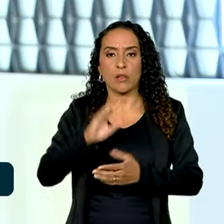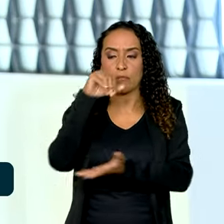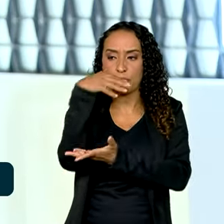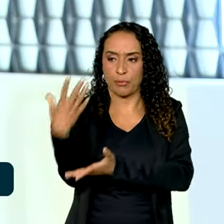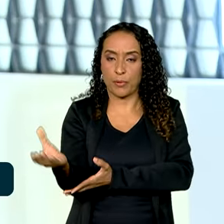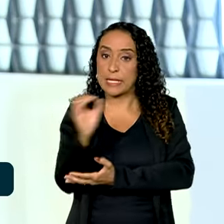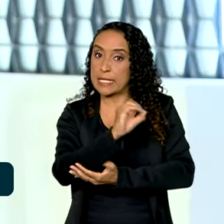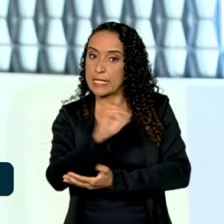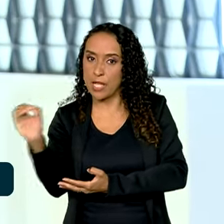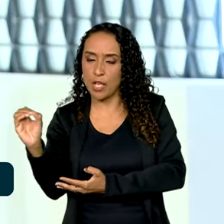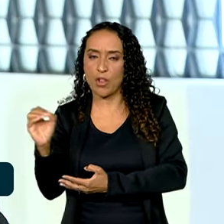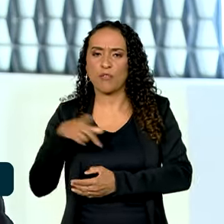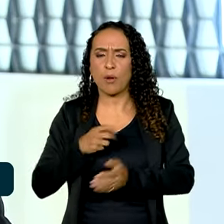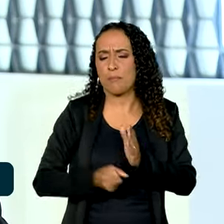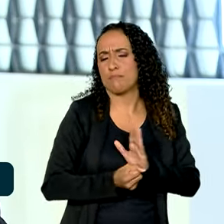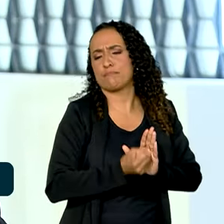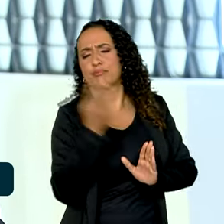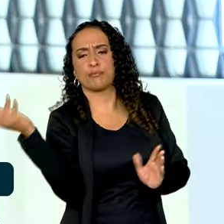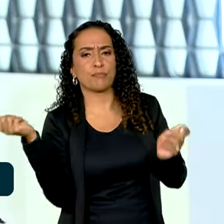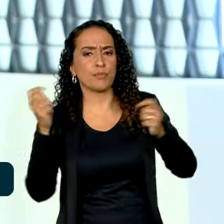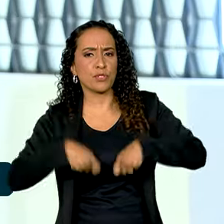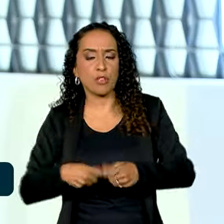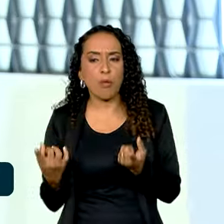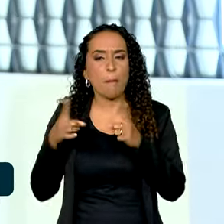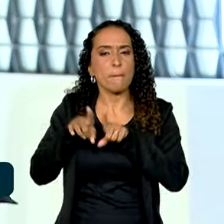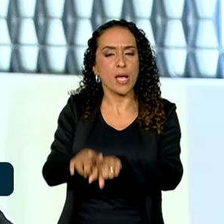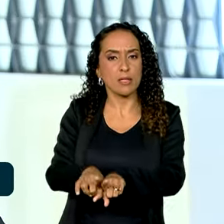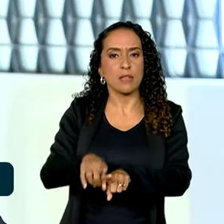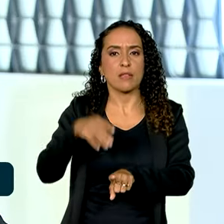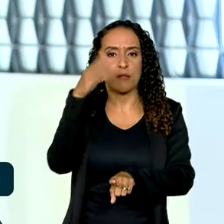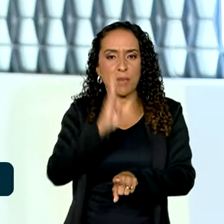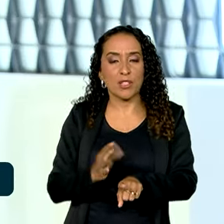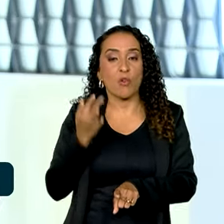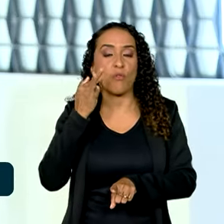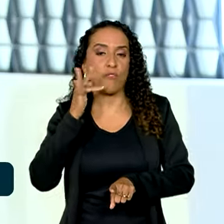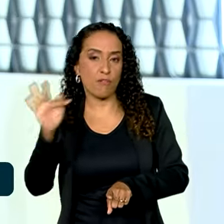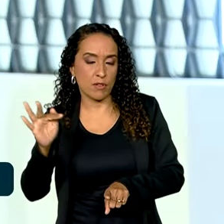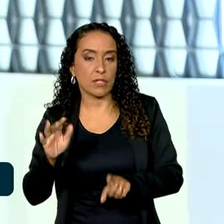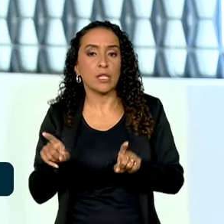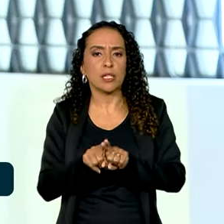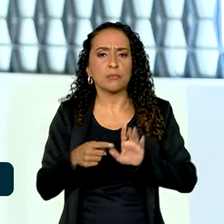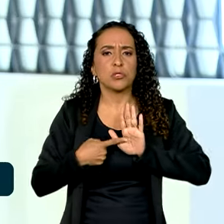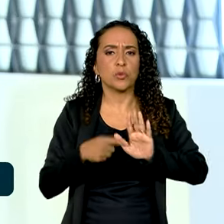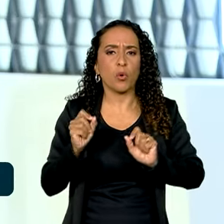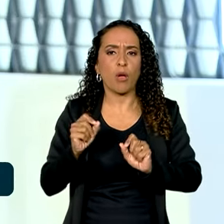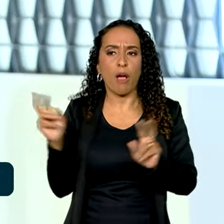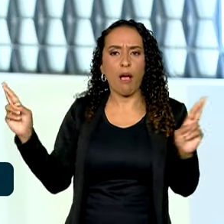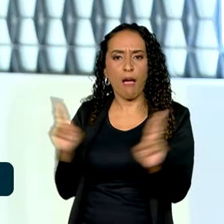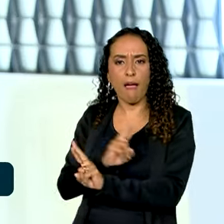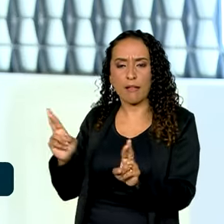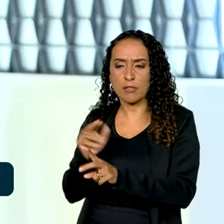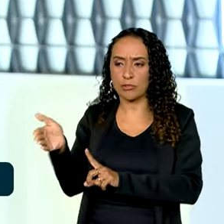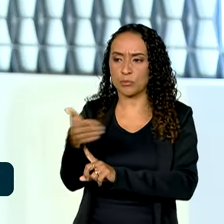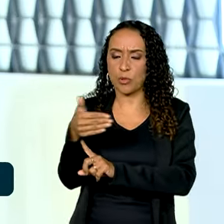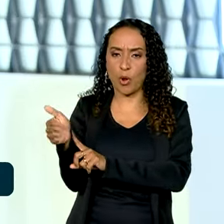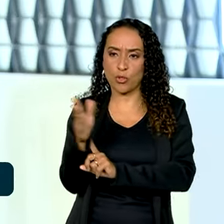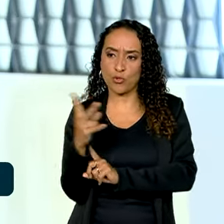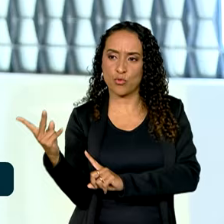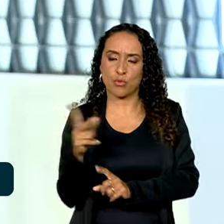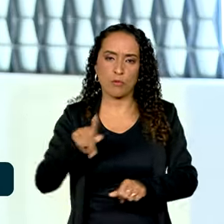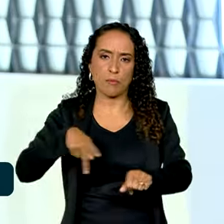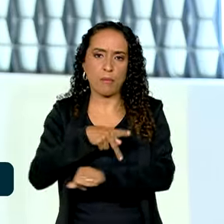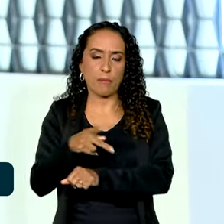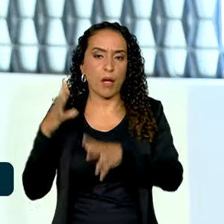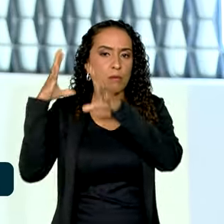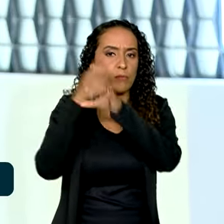zero e disse que são inúmeras as possibilidades de parceria entre Brasil e França. Destacou que a relação diplomática entre os dois países